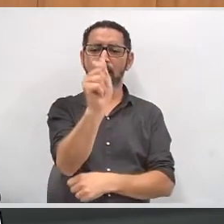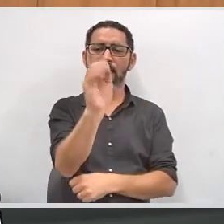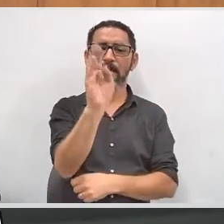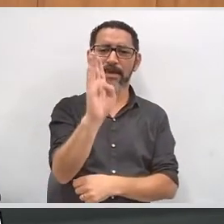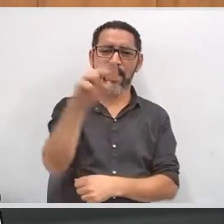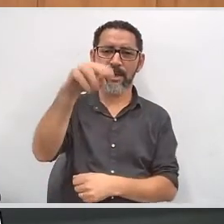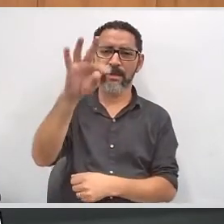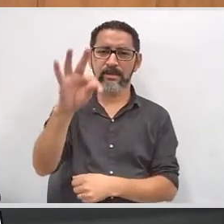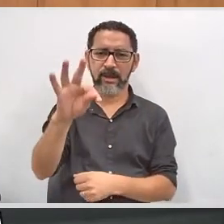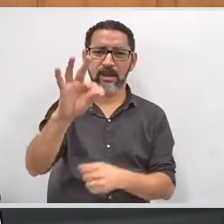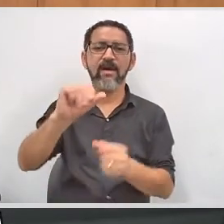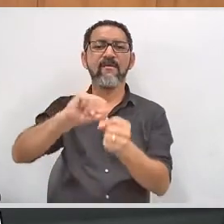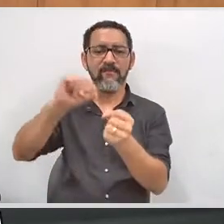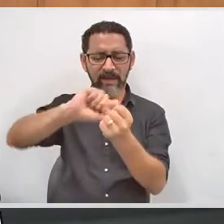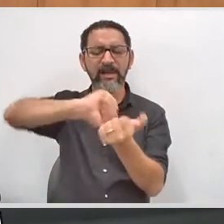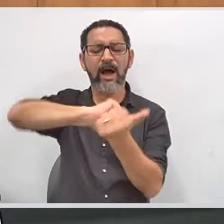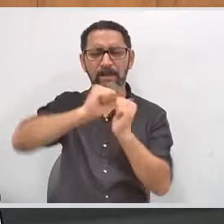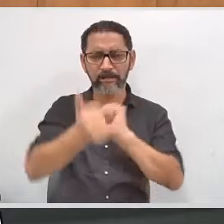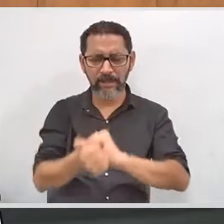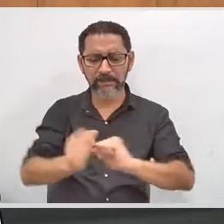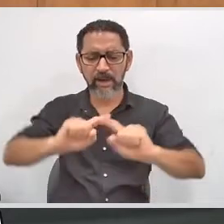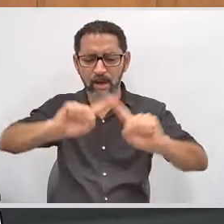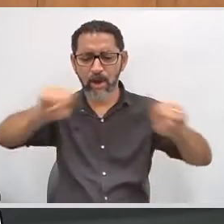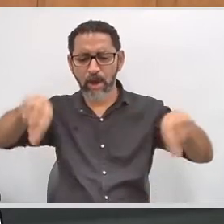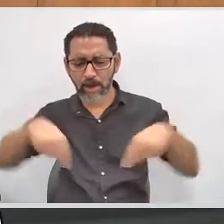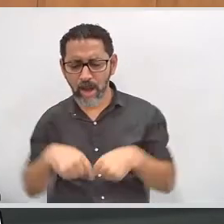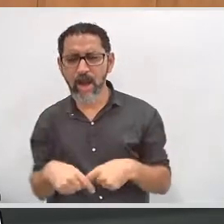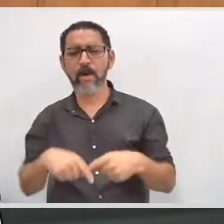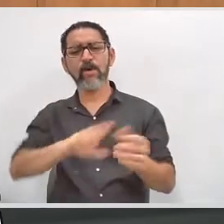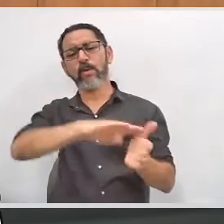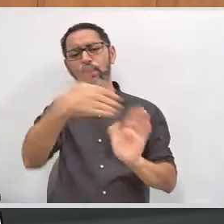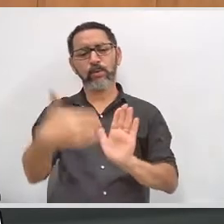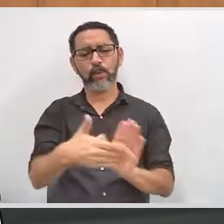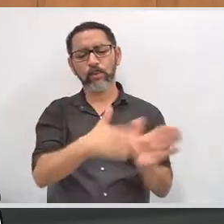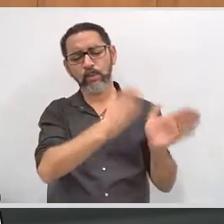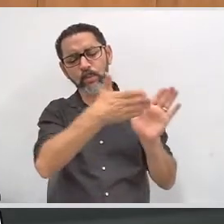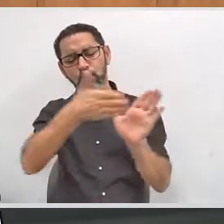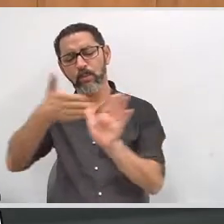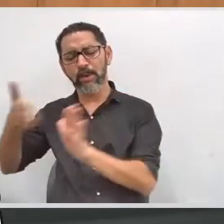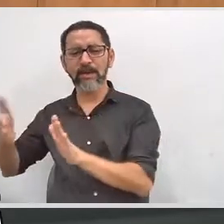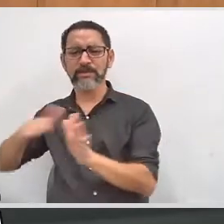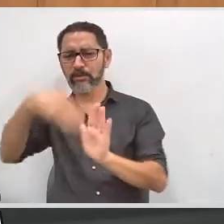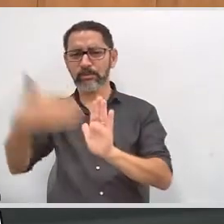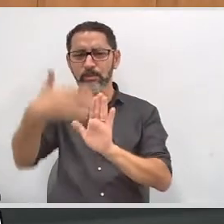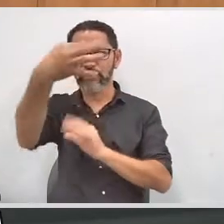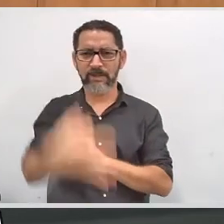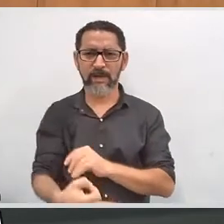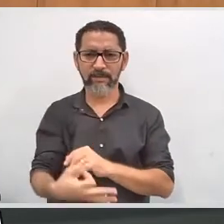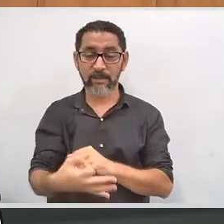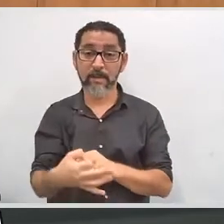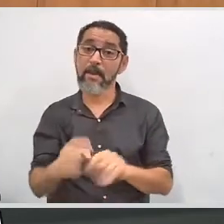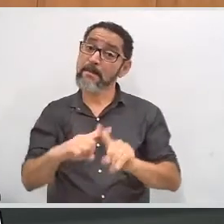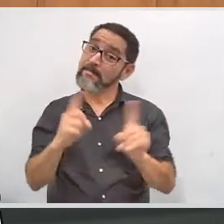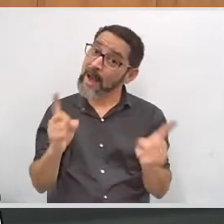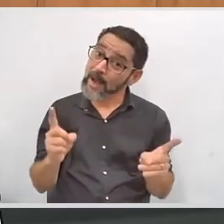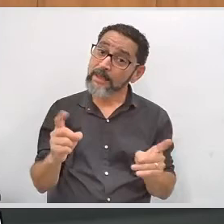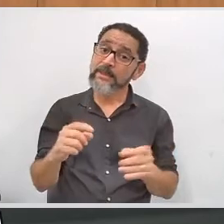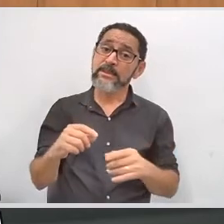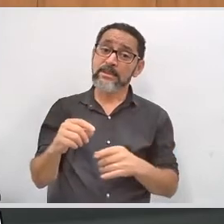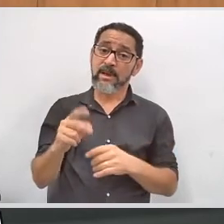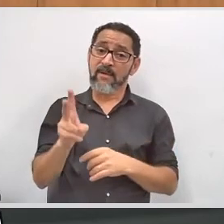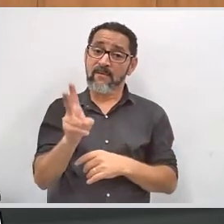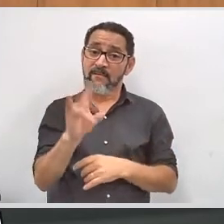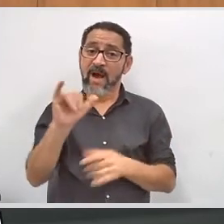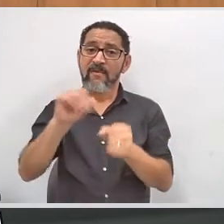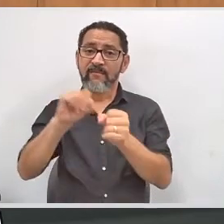Os resultados vão ser colhidos ainda. Agora, recentemente, vamos fazer pesquisas junto aos